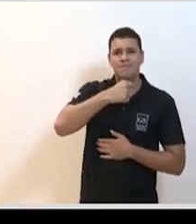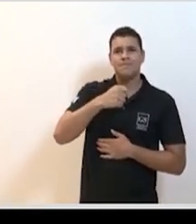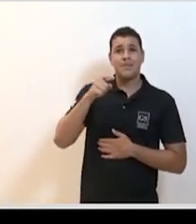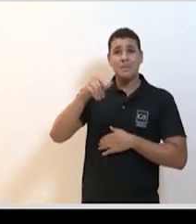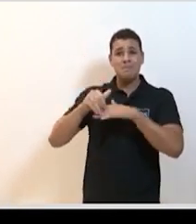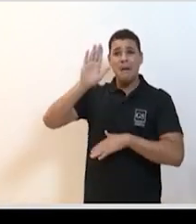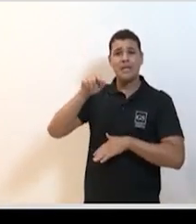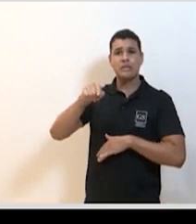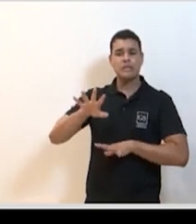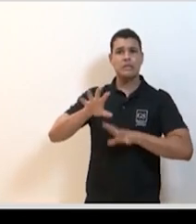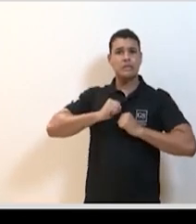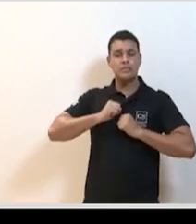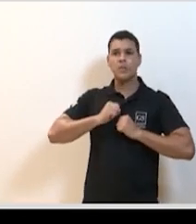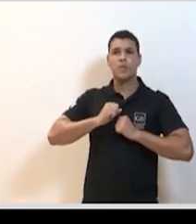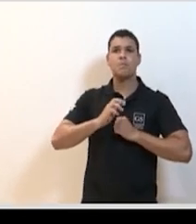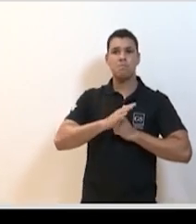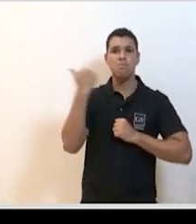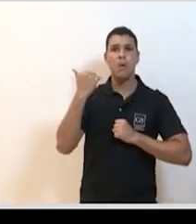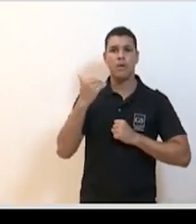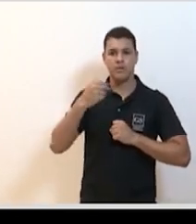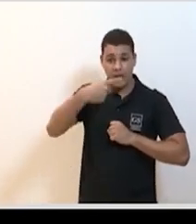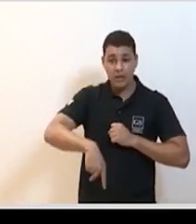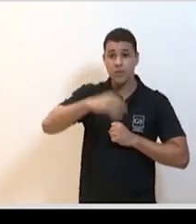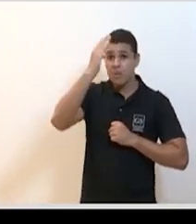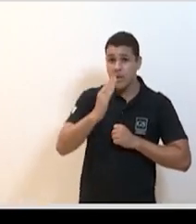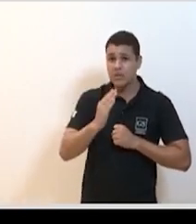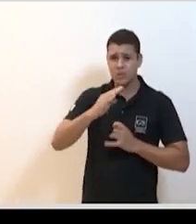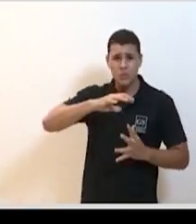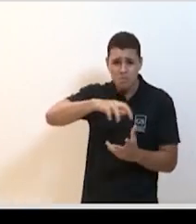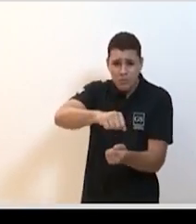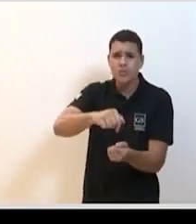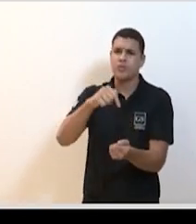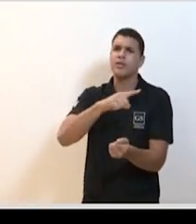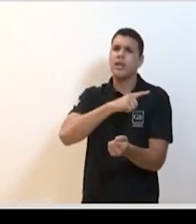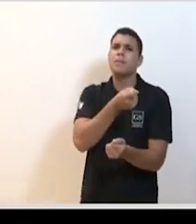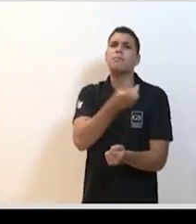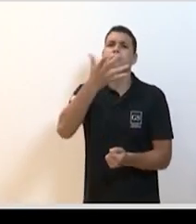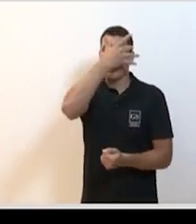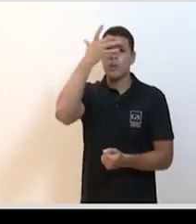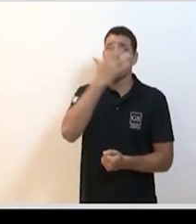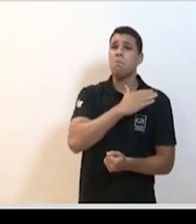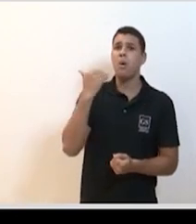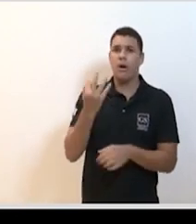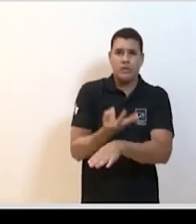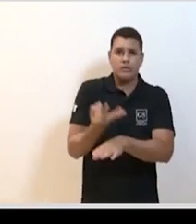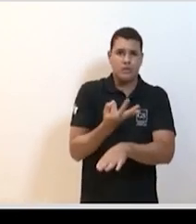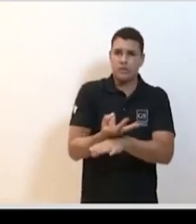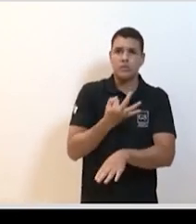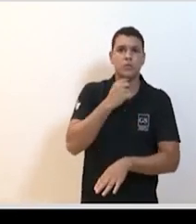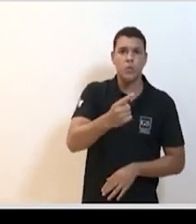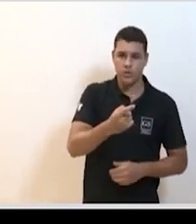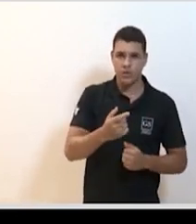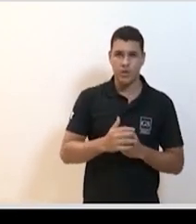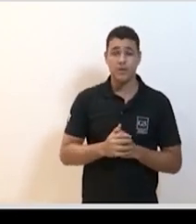mais infecciosa, que mais mata no mundo inteiro. Então, eu acho que se sobrar alguma coisa importante, algumas coisas importantes do legado dessa epidemia em